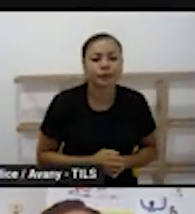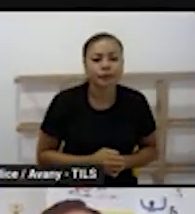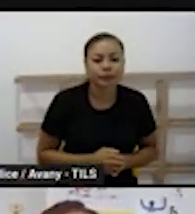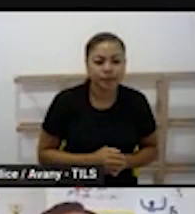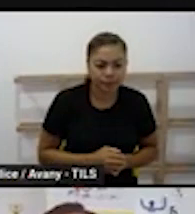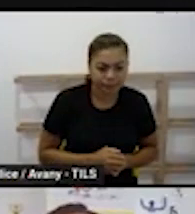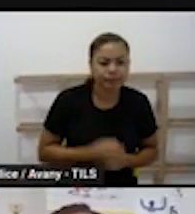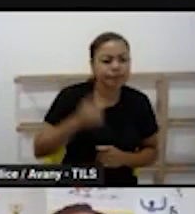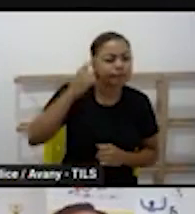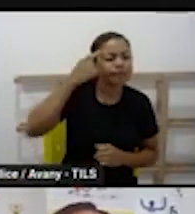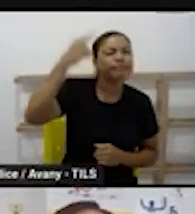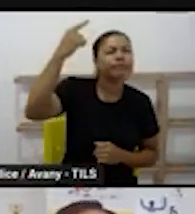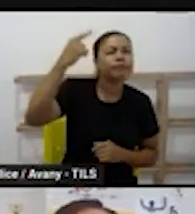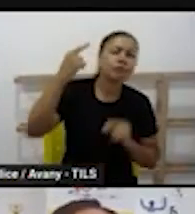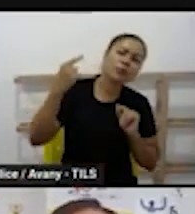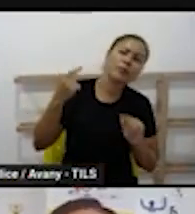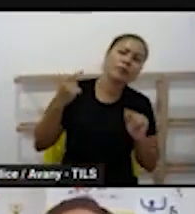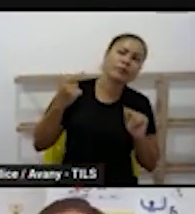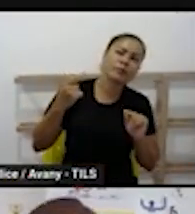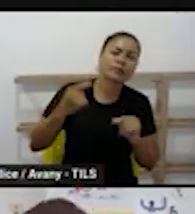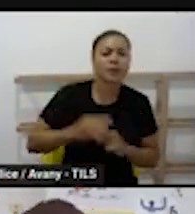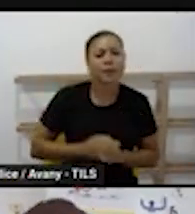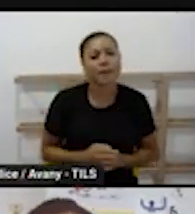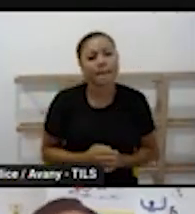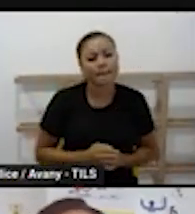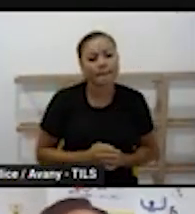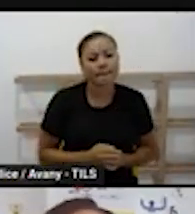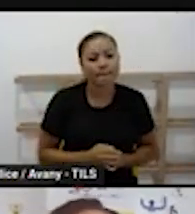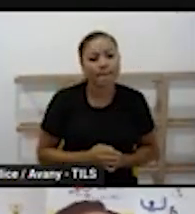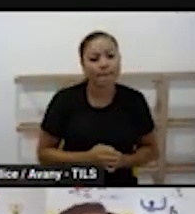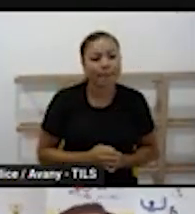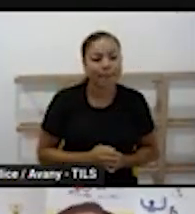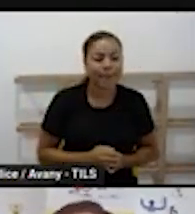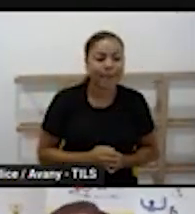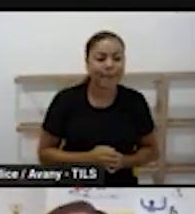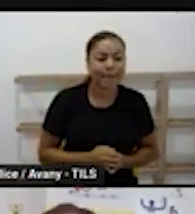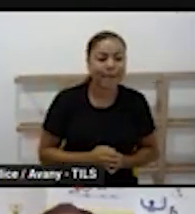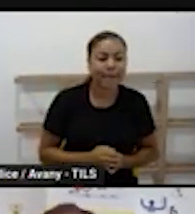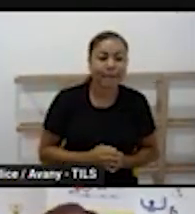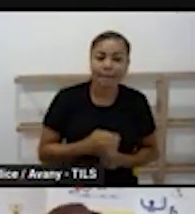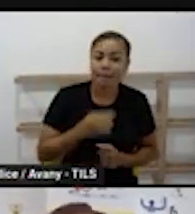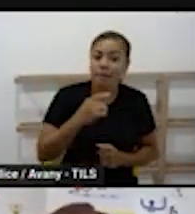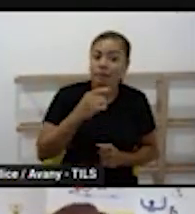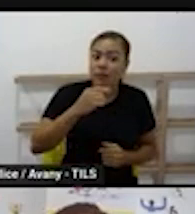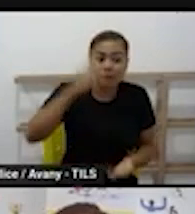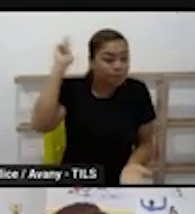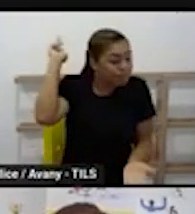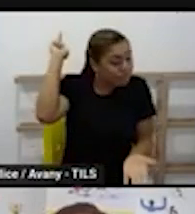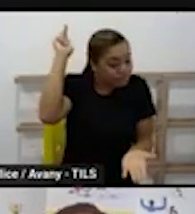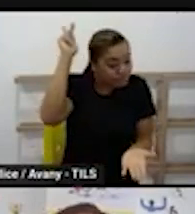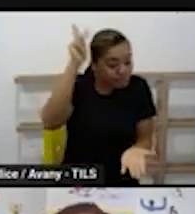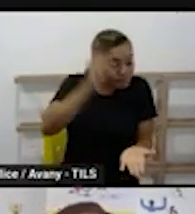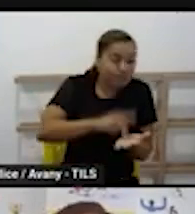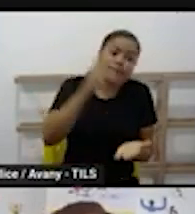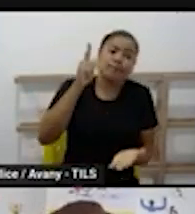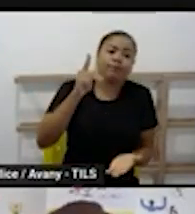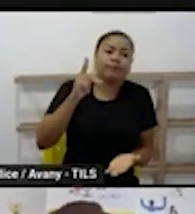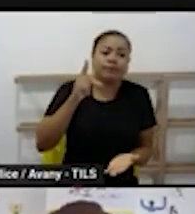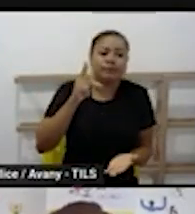nessa rotina e pensar na rotina que ela seja algo fundamental, mas que não seja algo